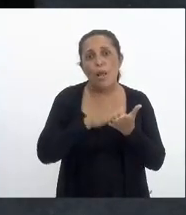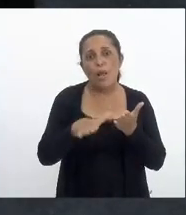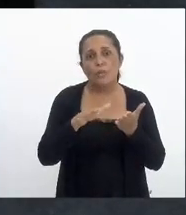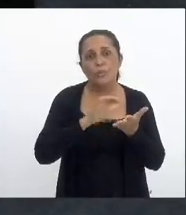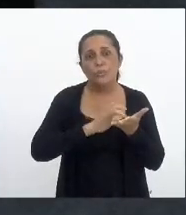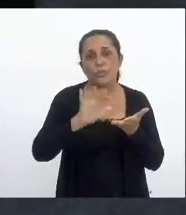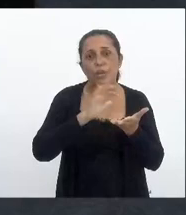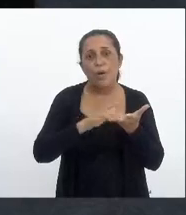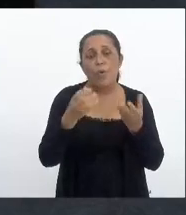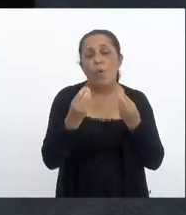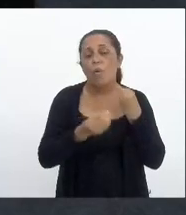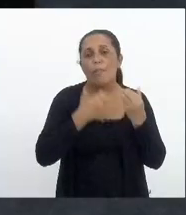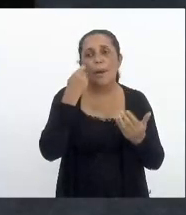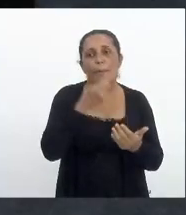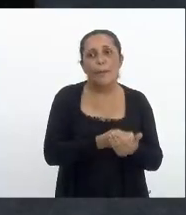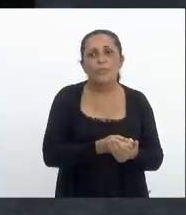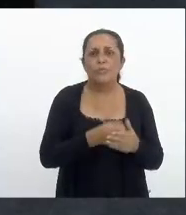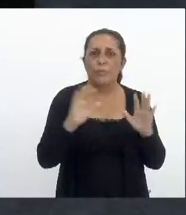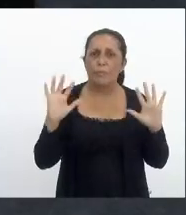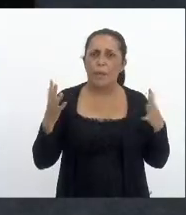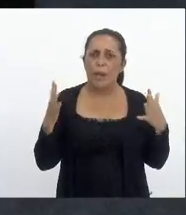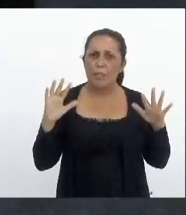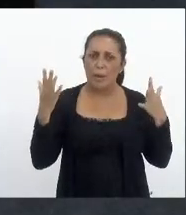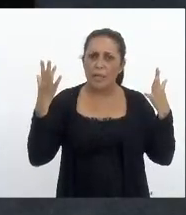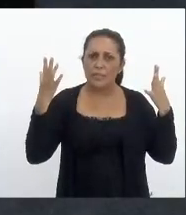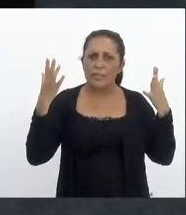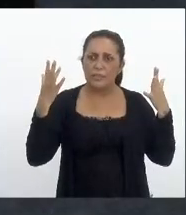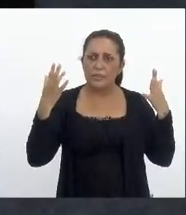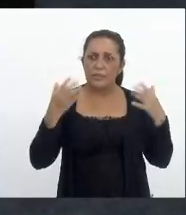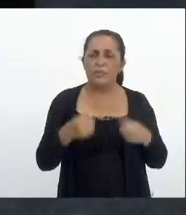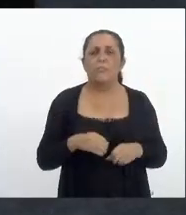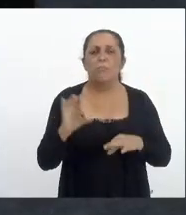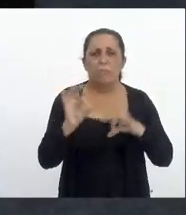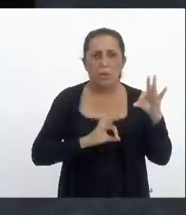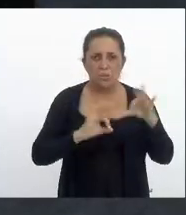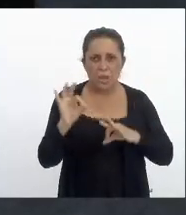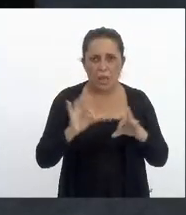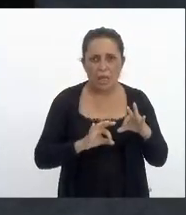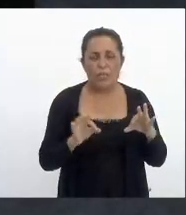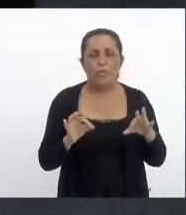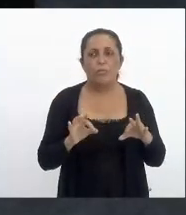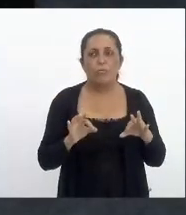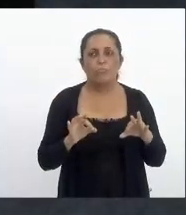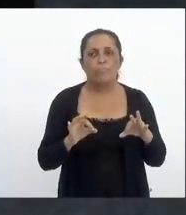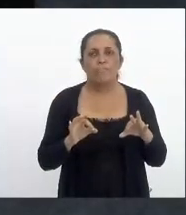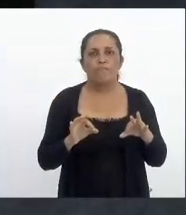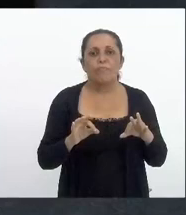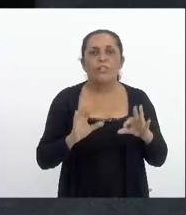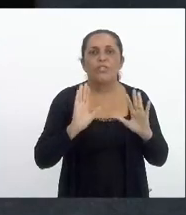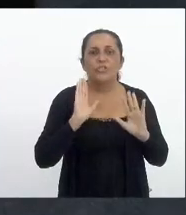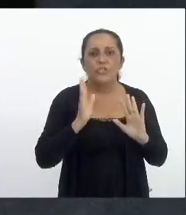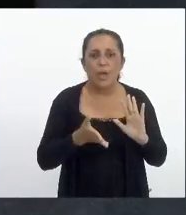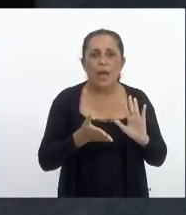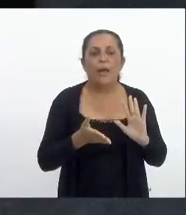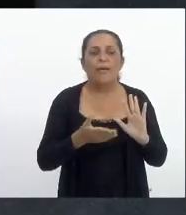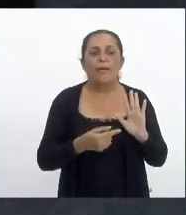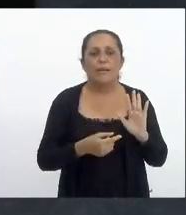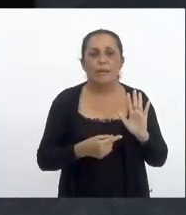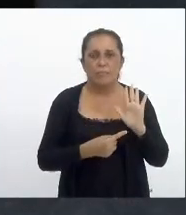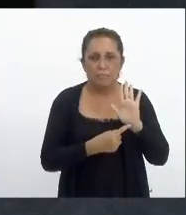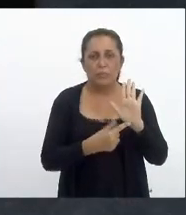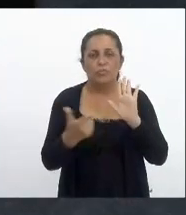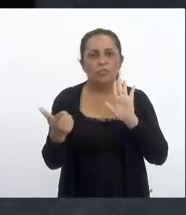queria primeiro parabenizar vossa excelência por esse projeto inclusive saiu uma nota já nos